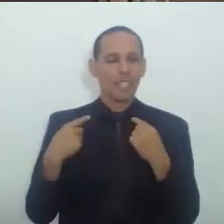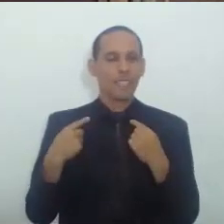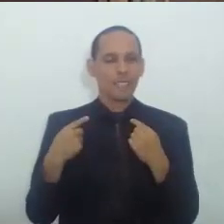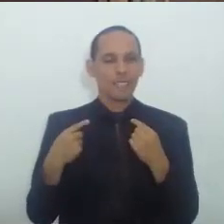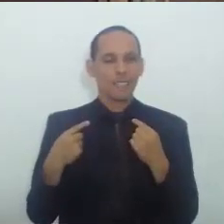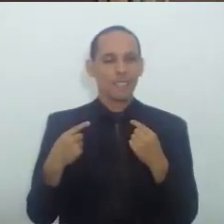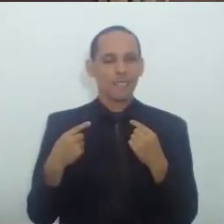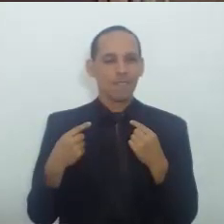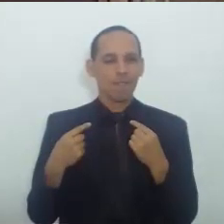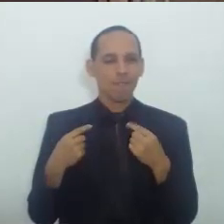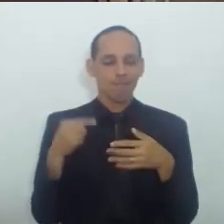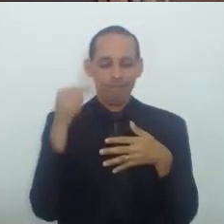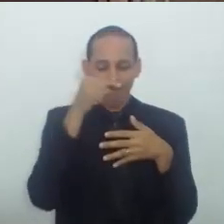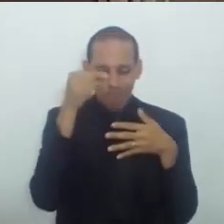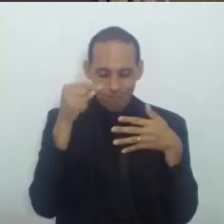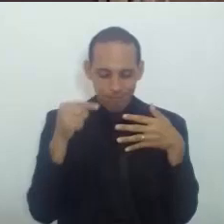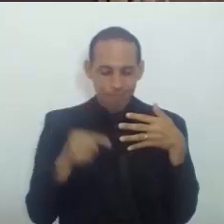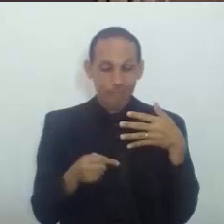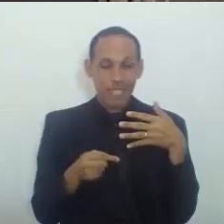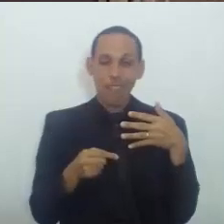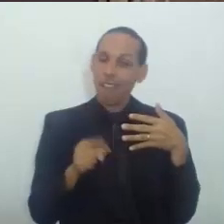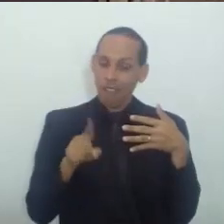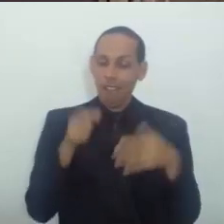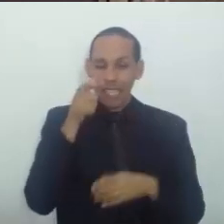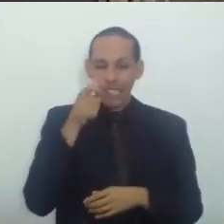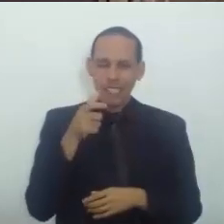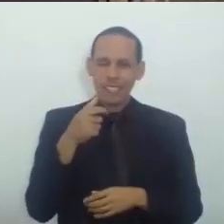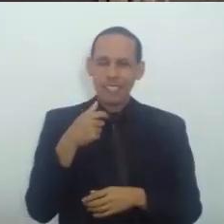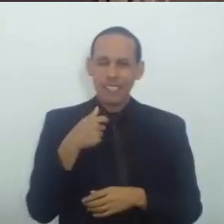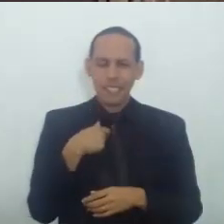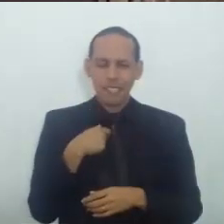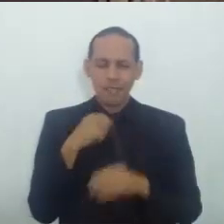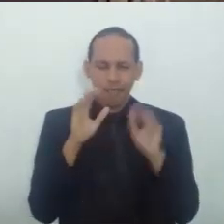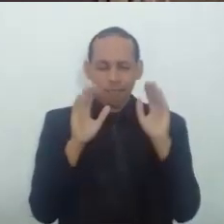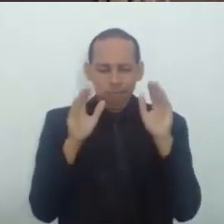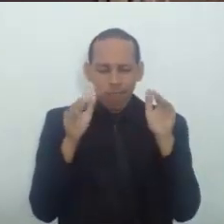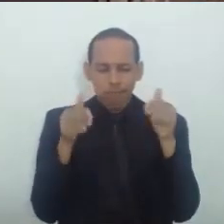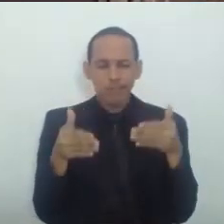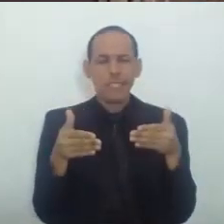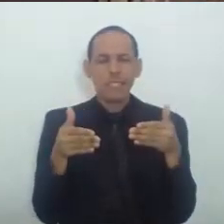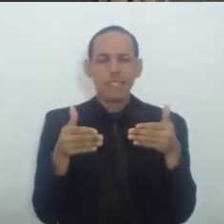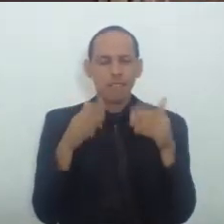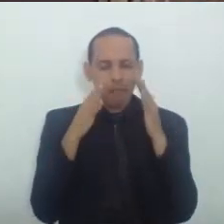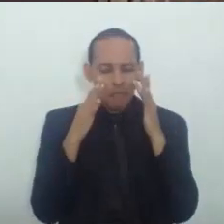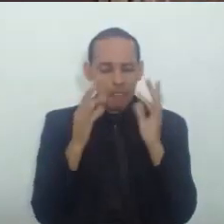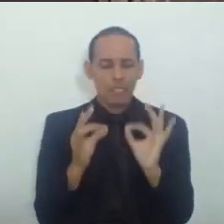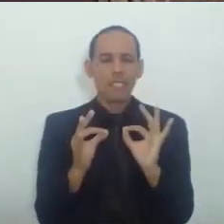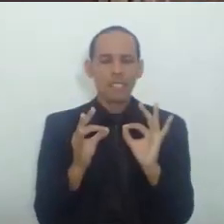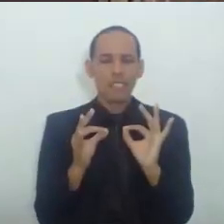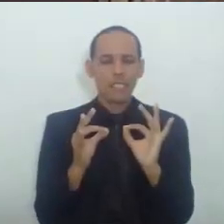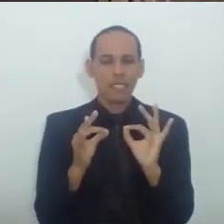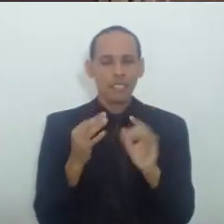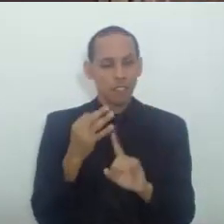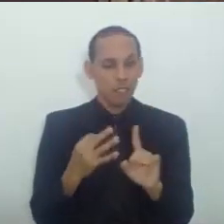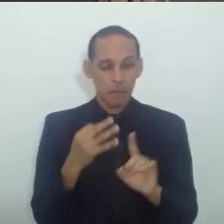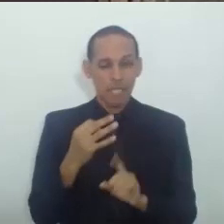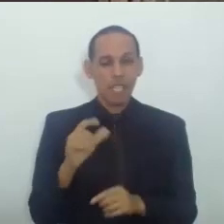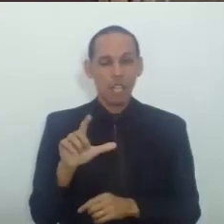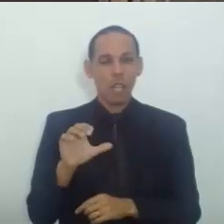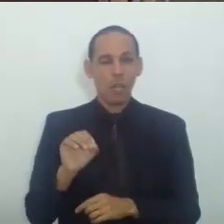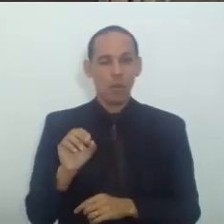Interessantes Como esta Eu me deitei Um pouco A respeito Da questão Desembargadora Lourdes Azevedo